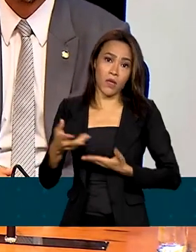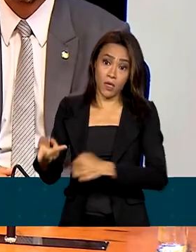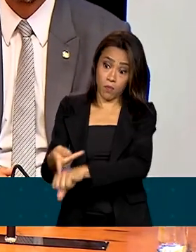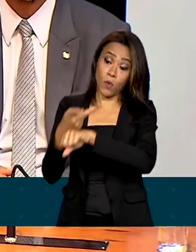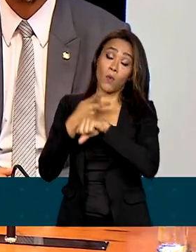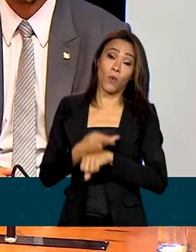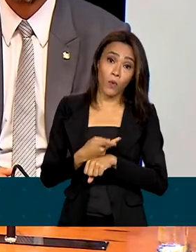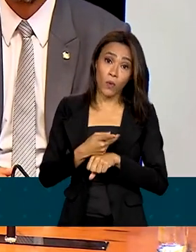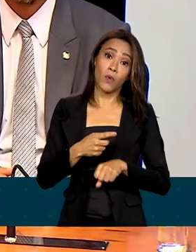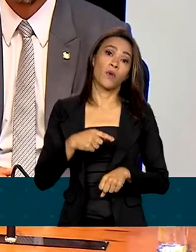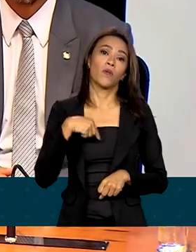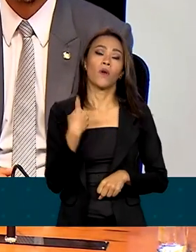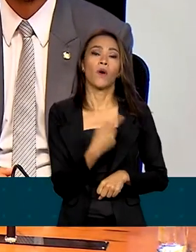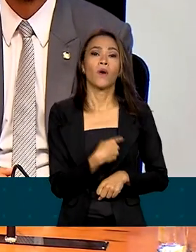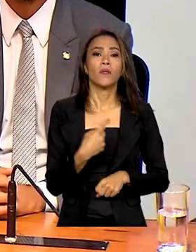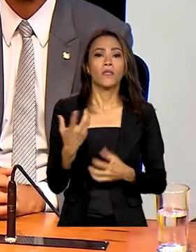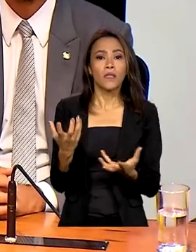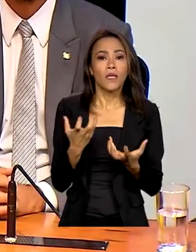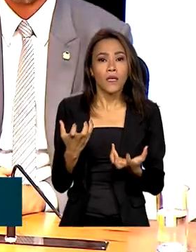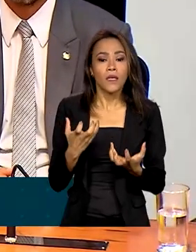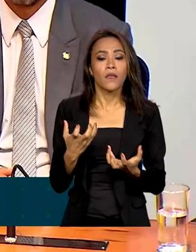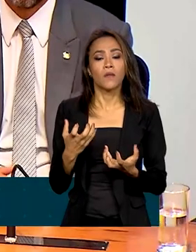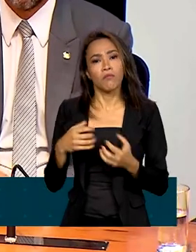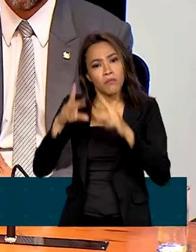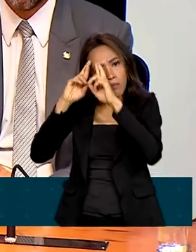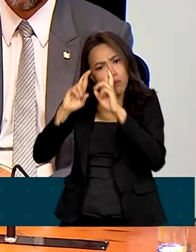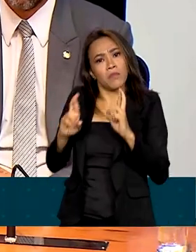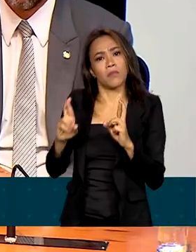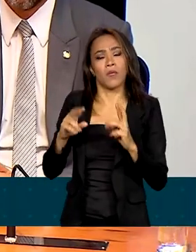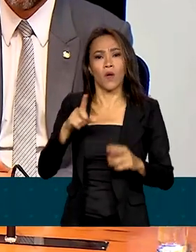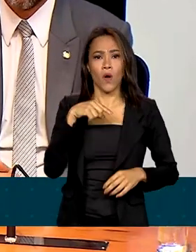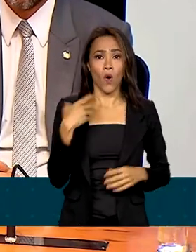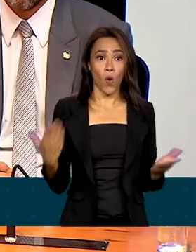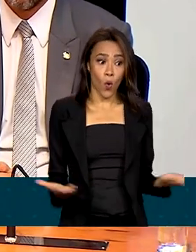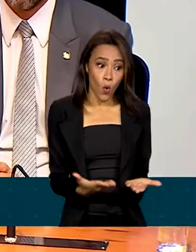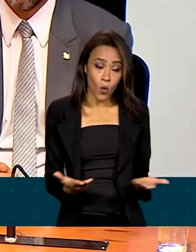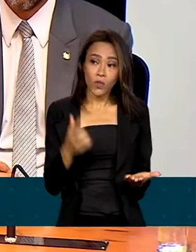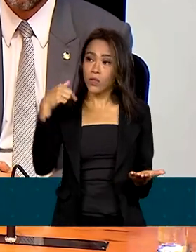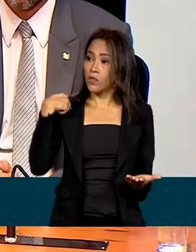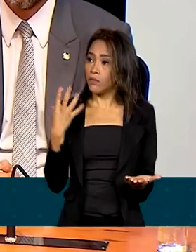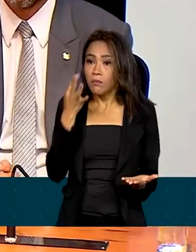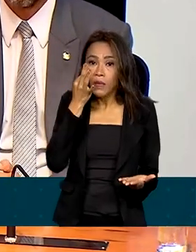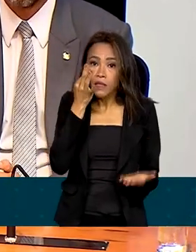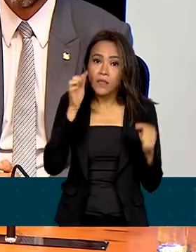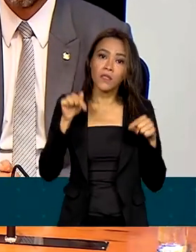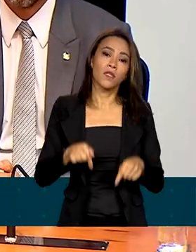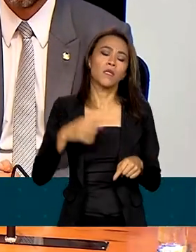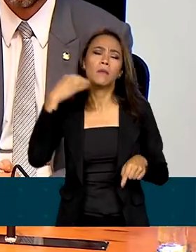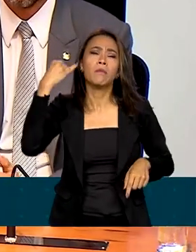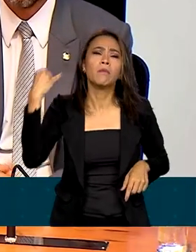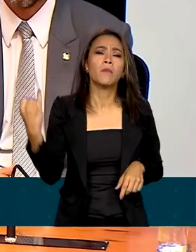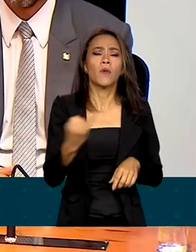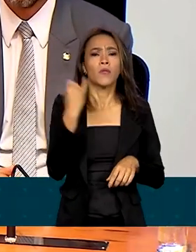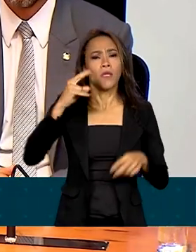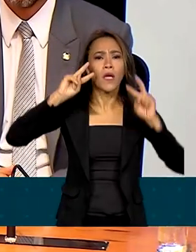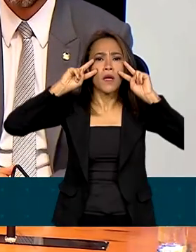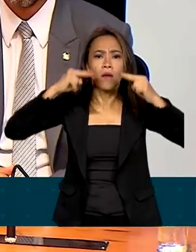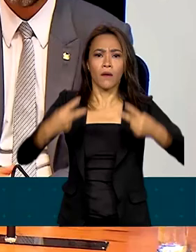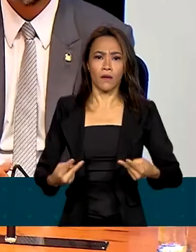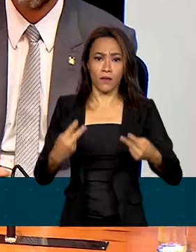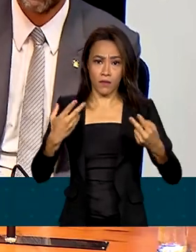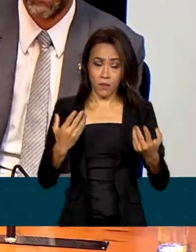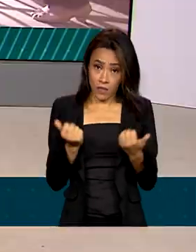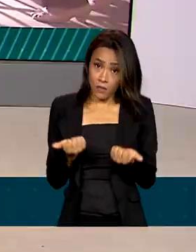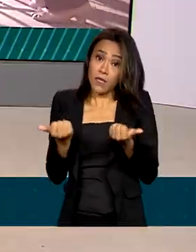procuram em busca de uma sobrevivência mais digna. Hoje nós estamos aqui dando um passo importante para o reconhecimento e efetivação dessa